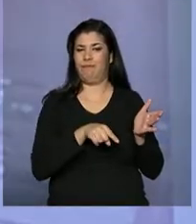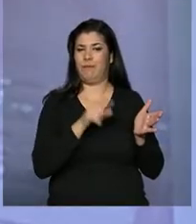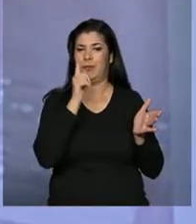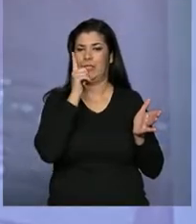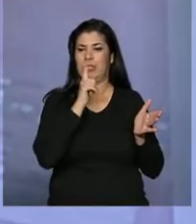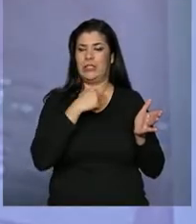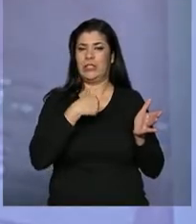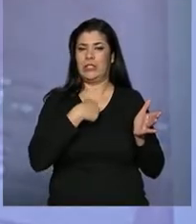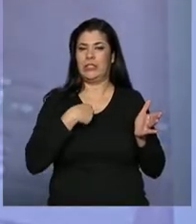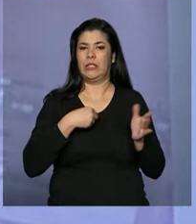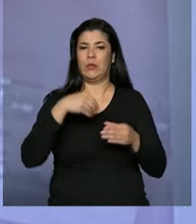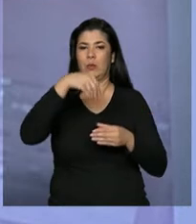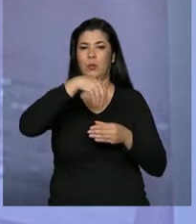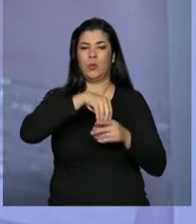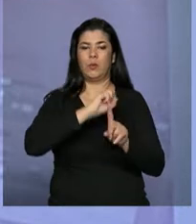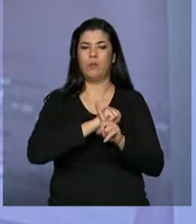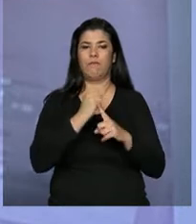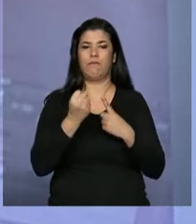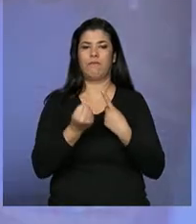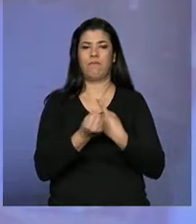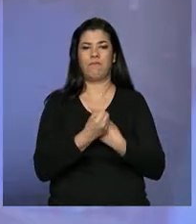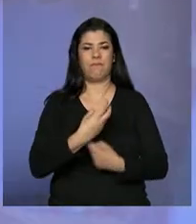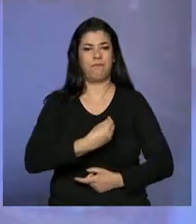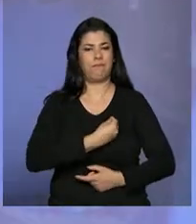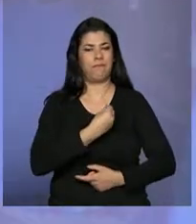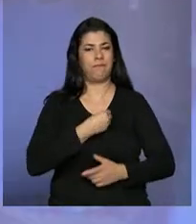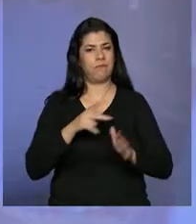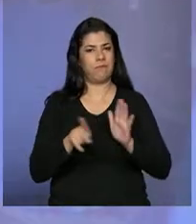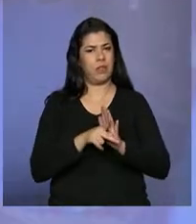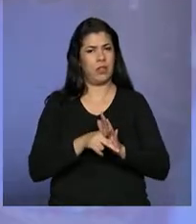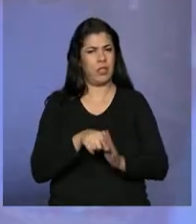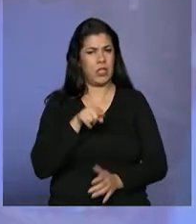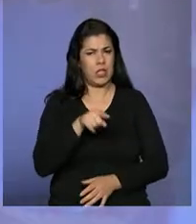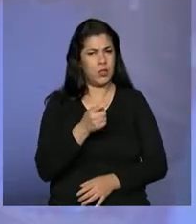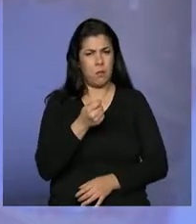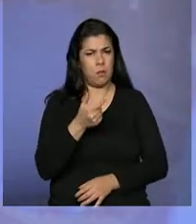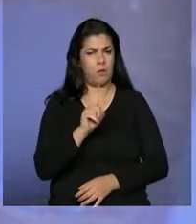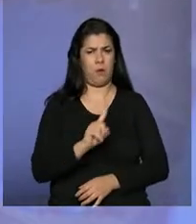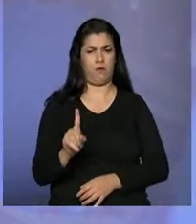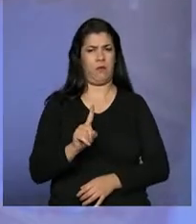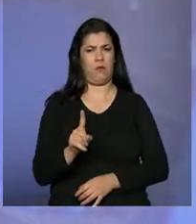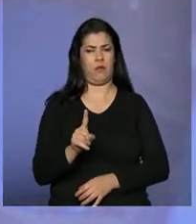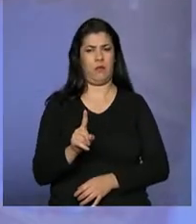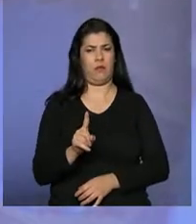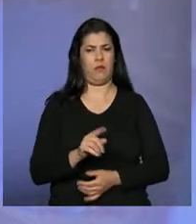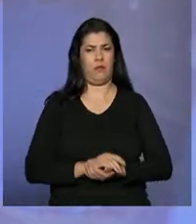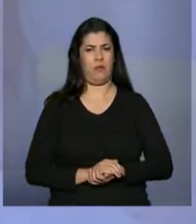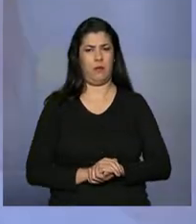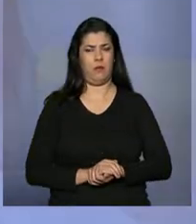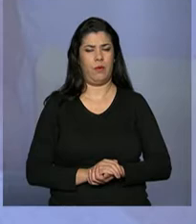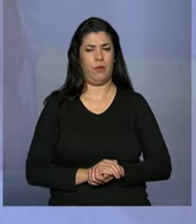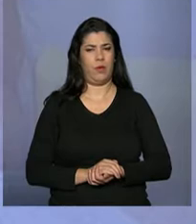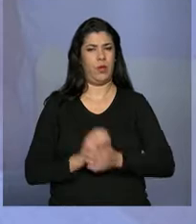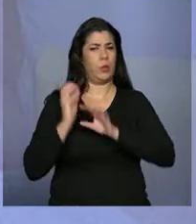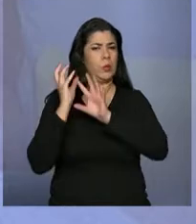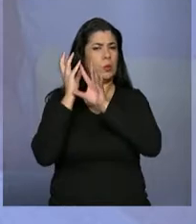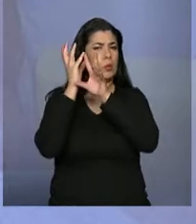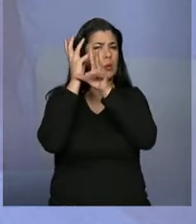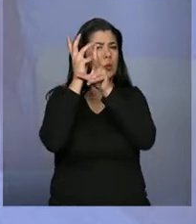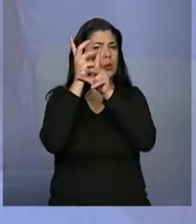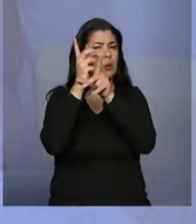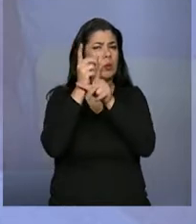como um ser social. Isso não é pouco, senhoras e senhores. As histórias